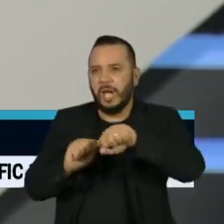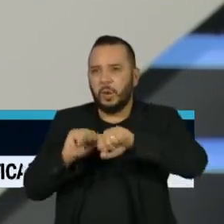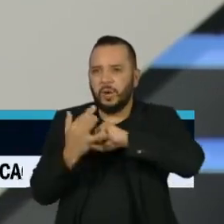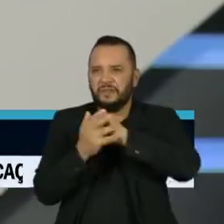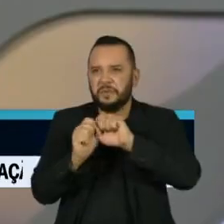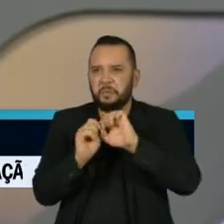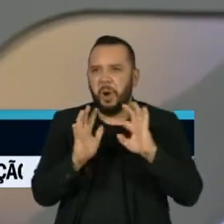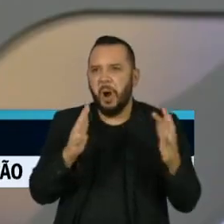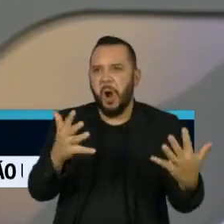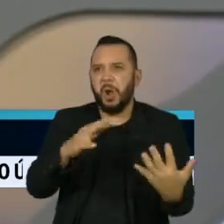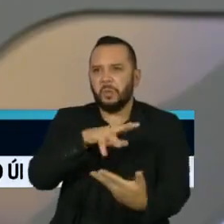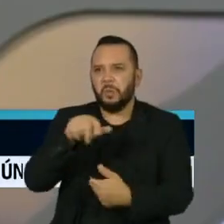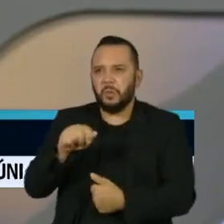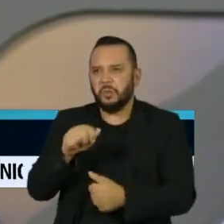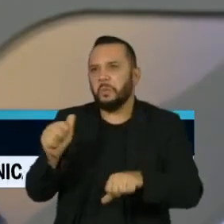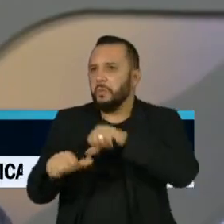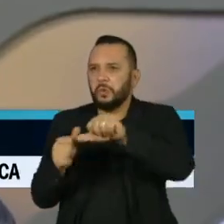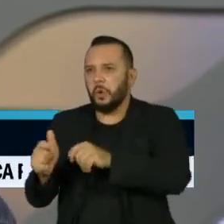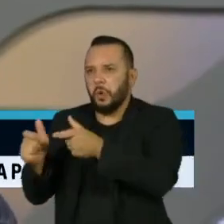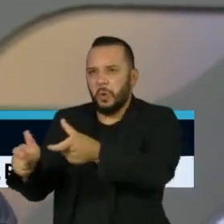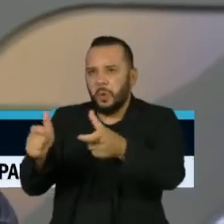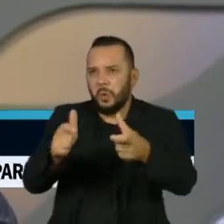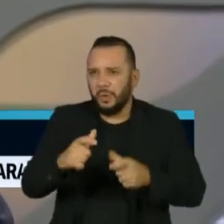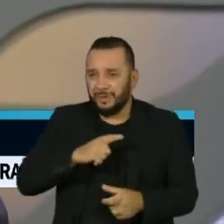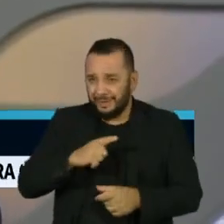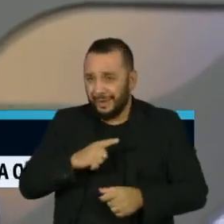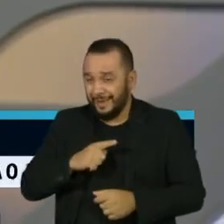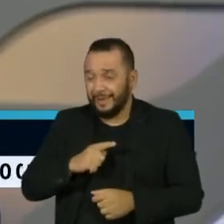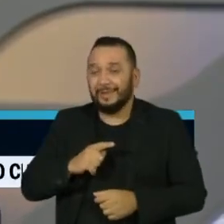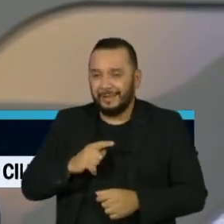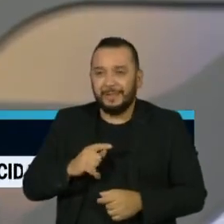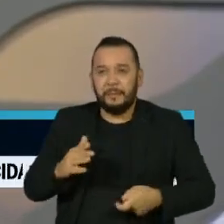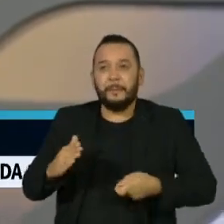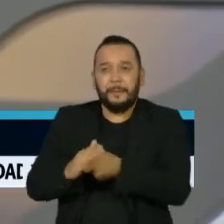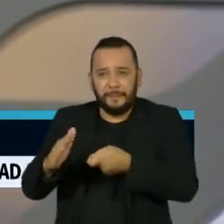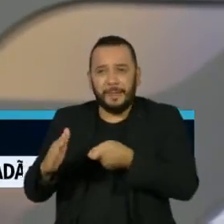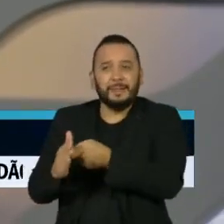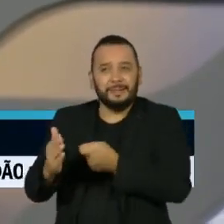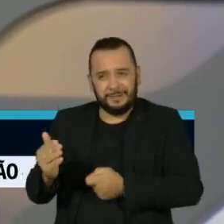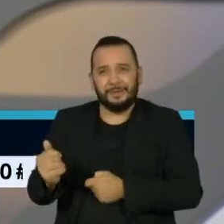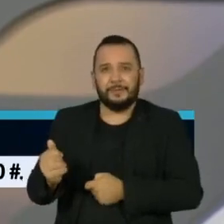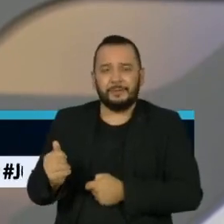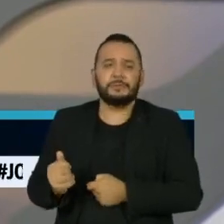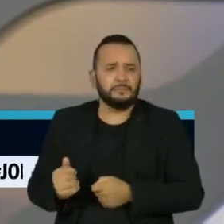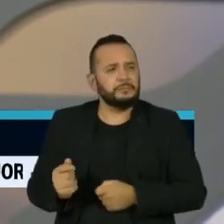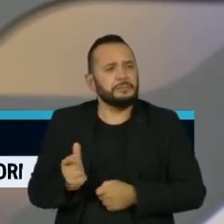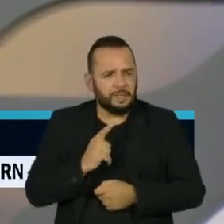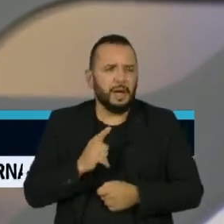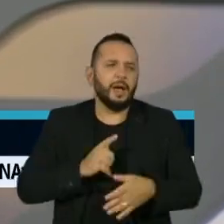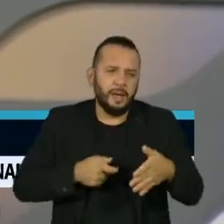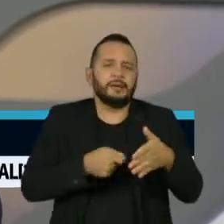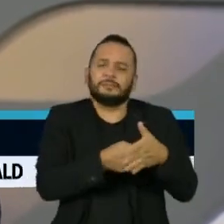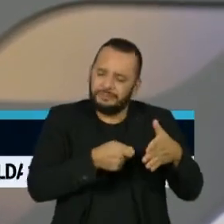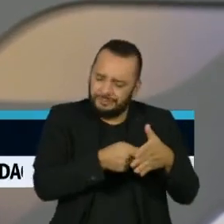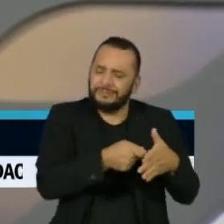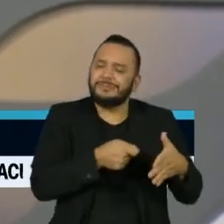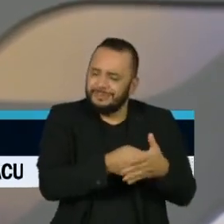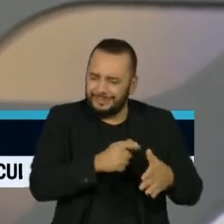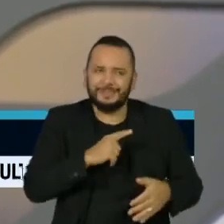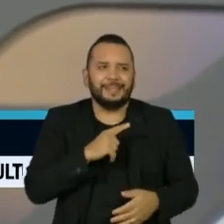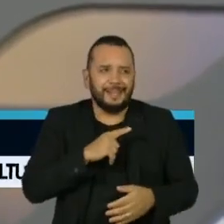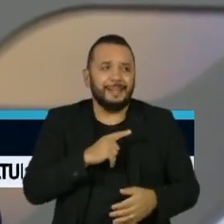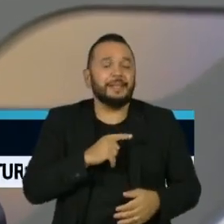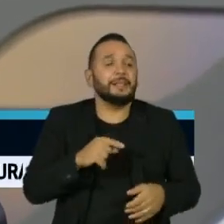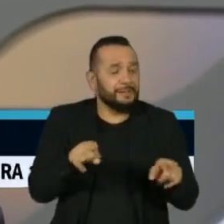endemia? Não, não só há, está certo? Quer dizer, eu acho que isso é o desejo das pessoas. Nós